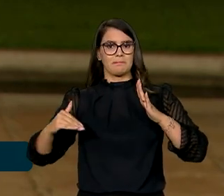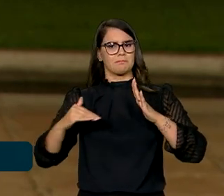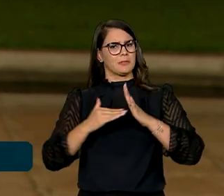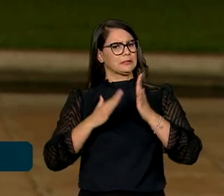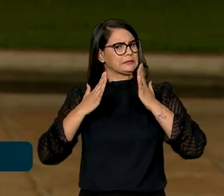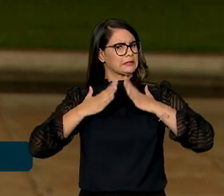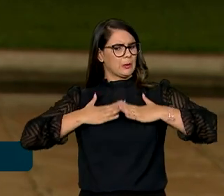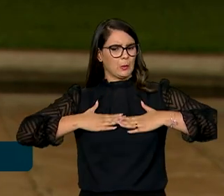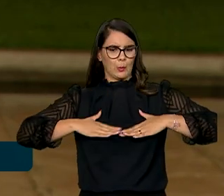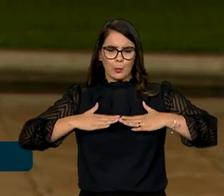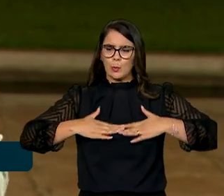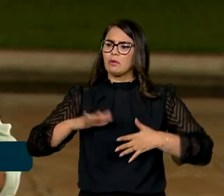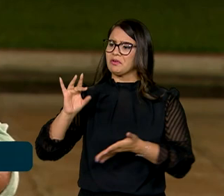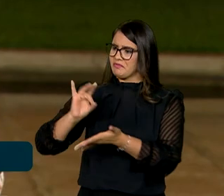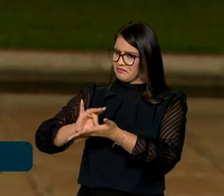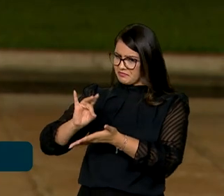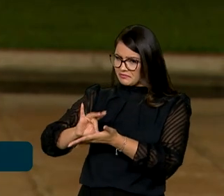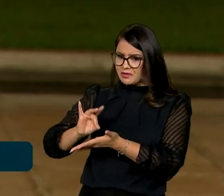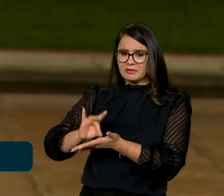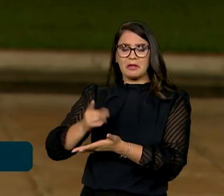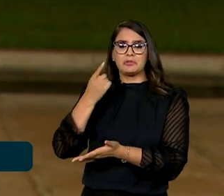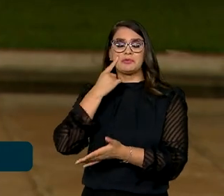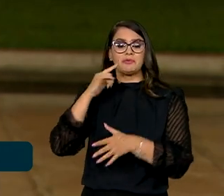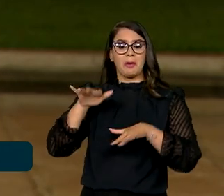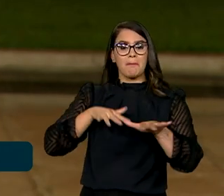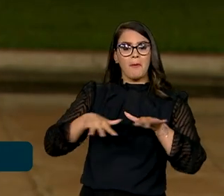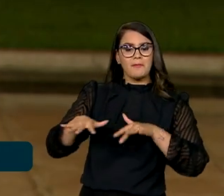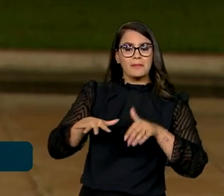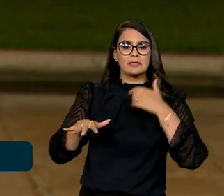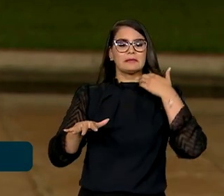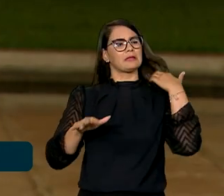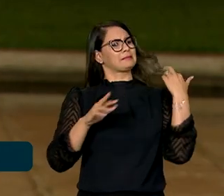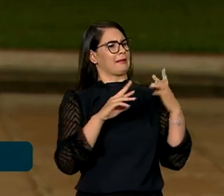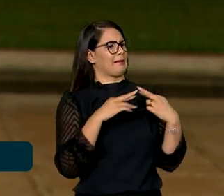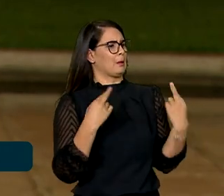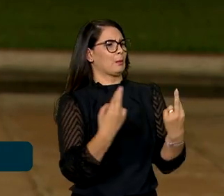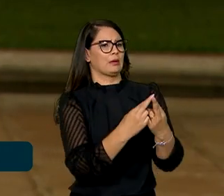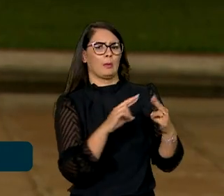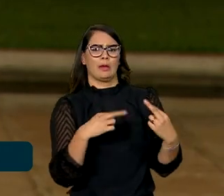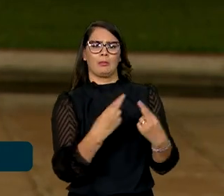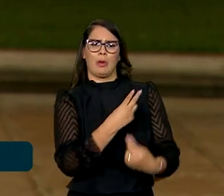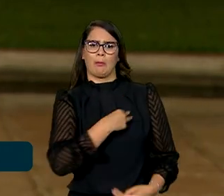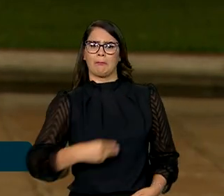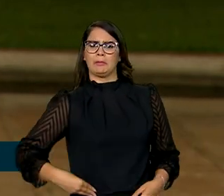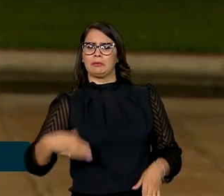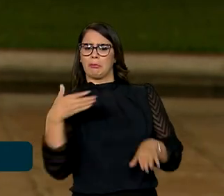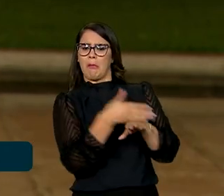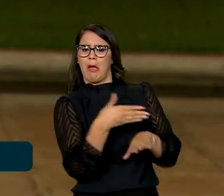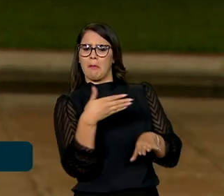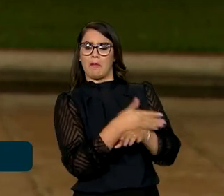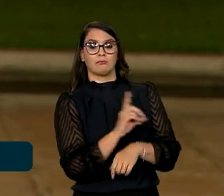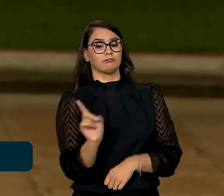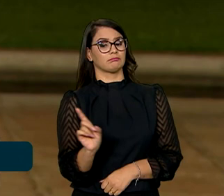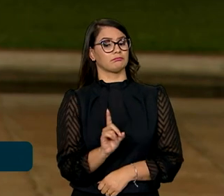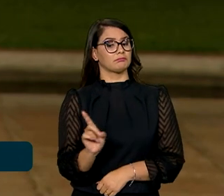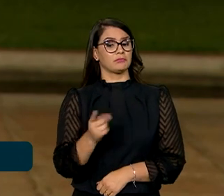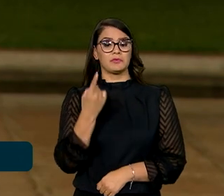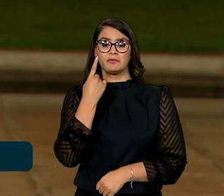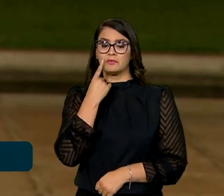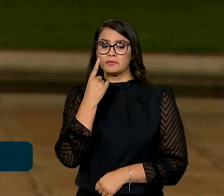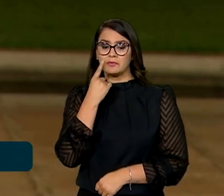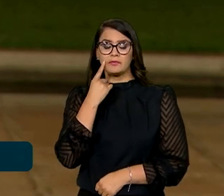bem tranquila e de fato está. A gente não vê aquela movimentação de reuniões, ministros chegando pra reuniões, mas hoje a gente viu